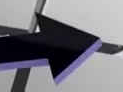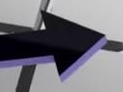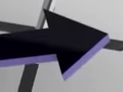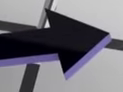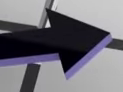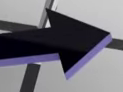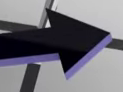a sexta-feira que